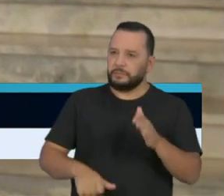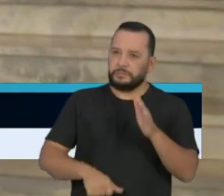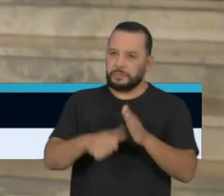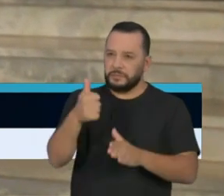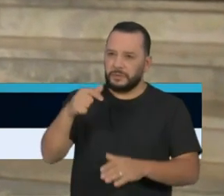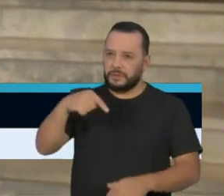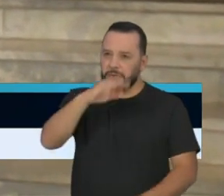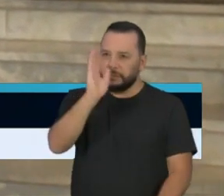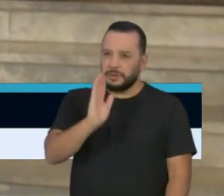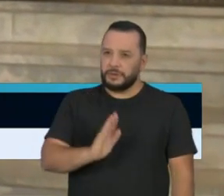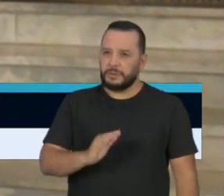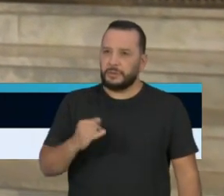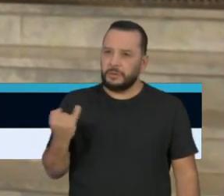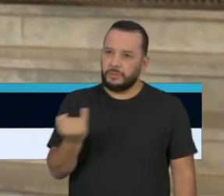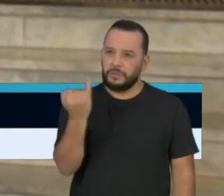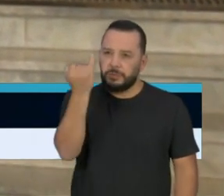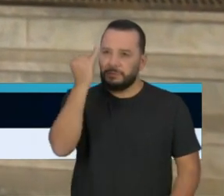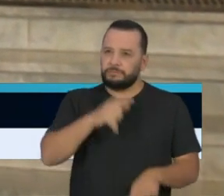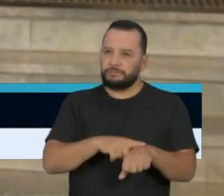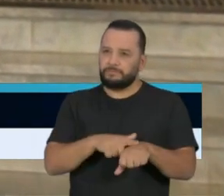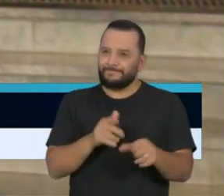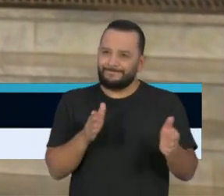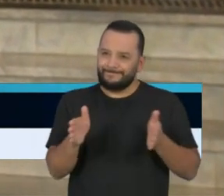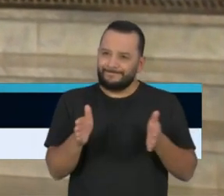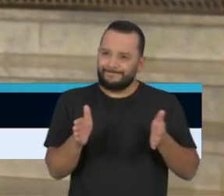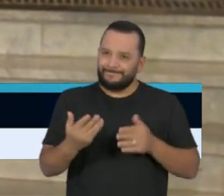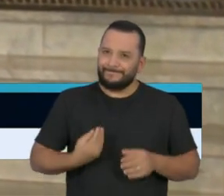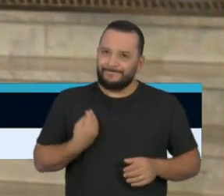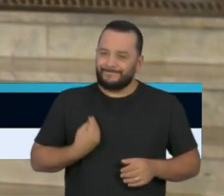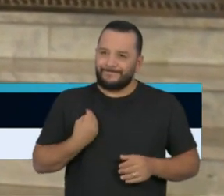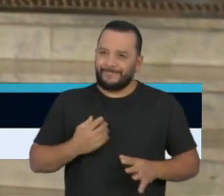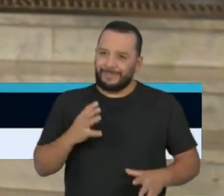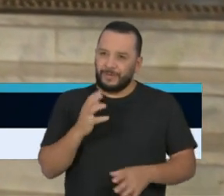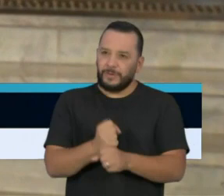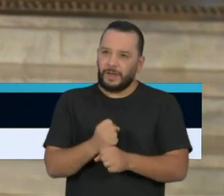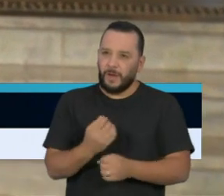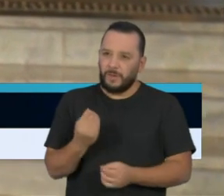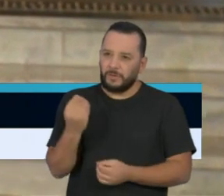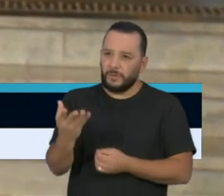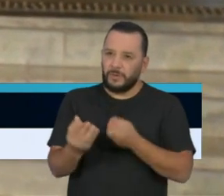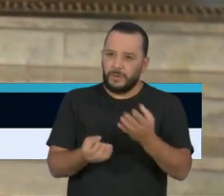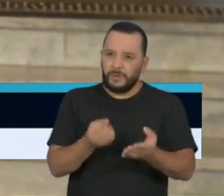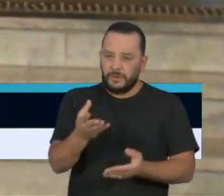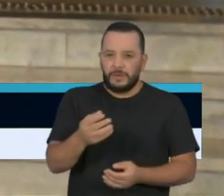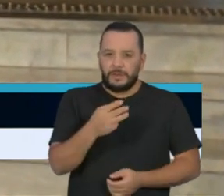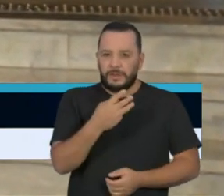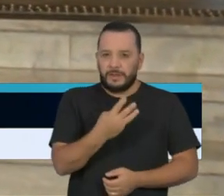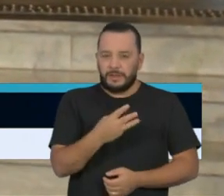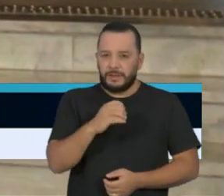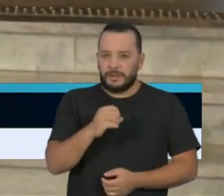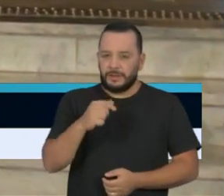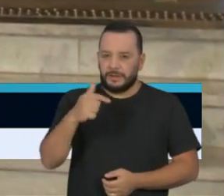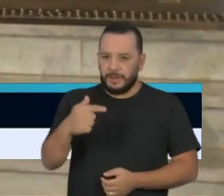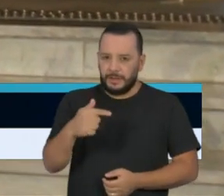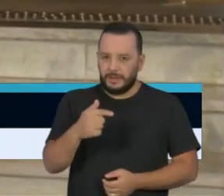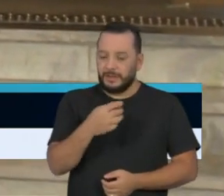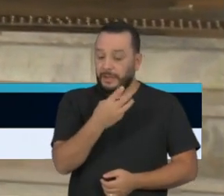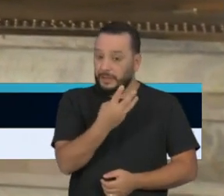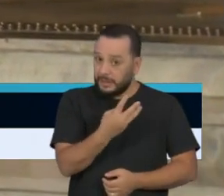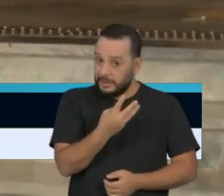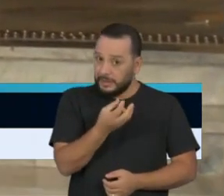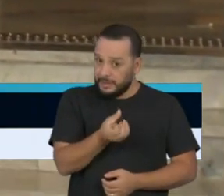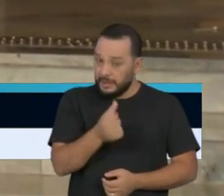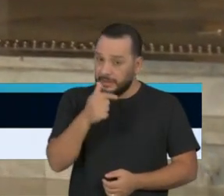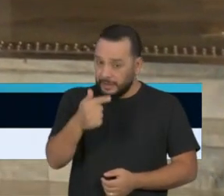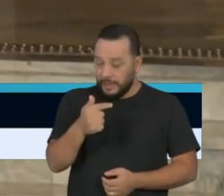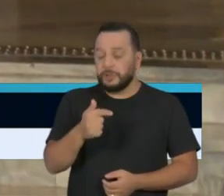e muito importante no momento que nós estamos vivendo. O total de doações anunciadas é de 367 milhões